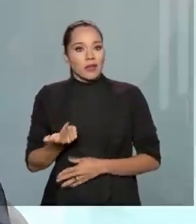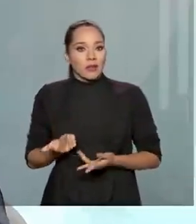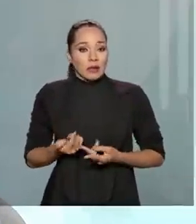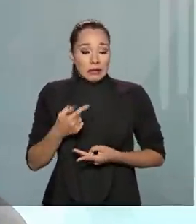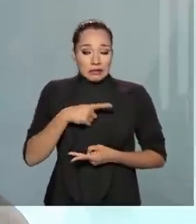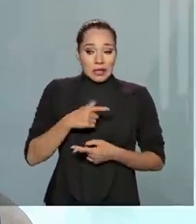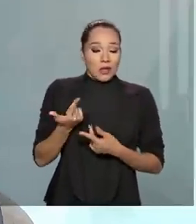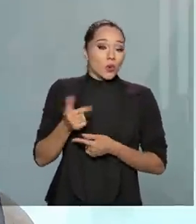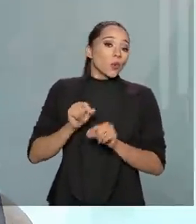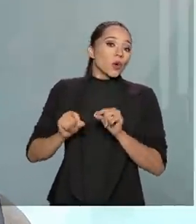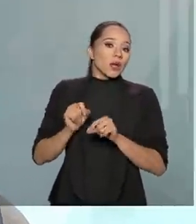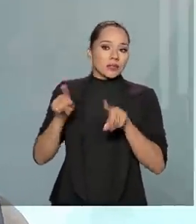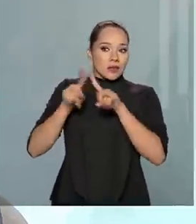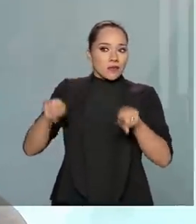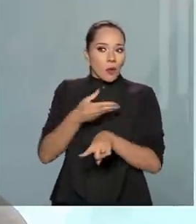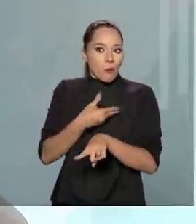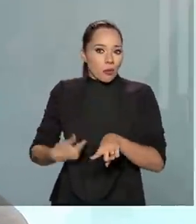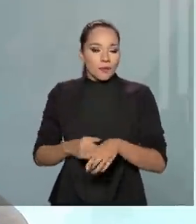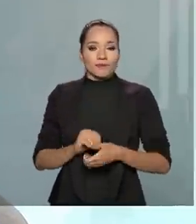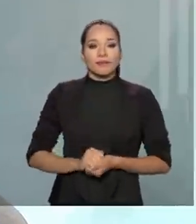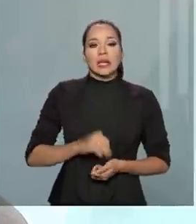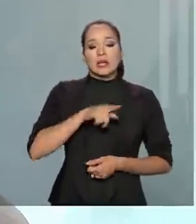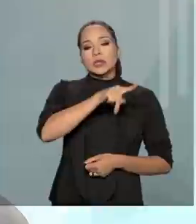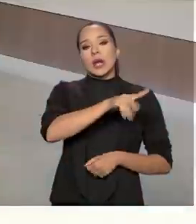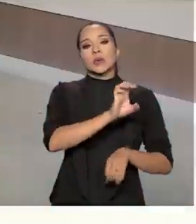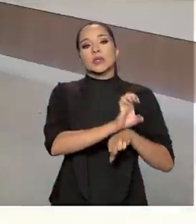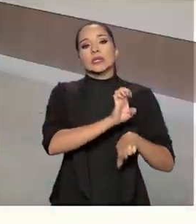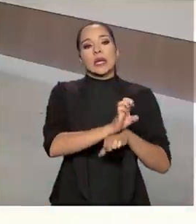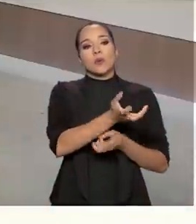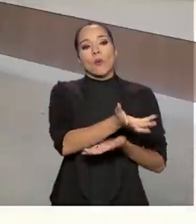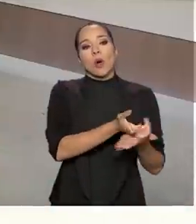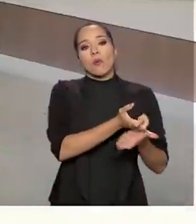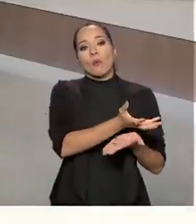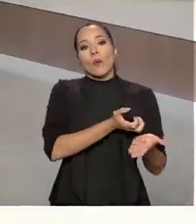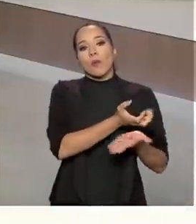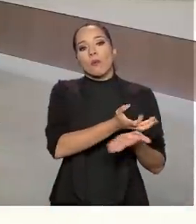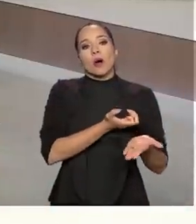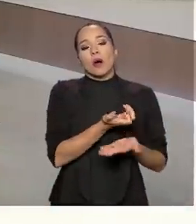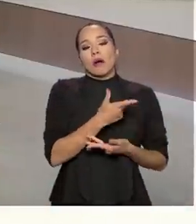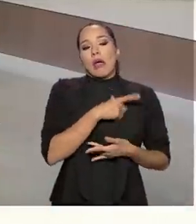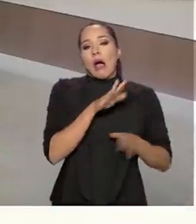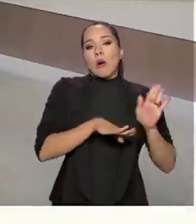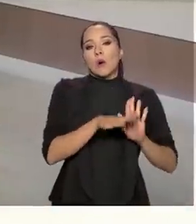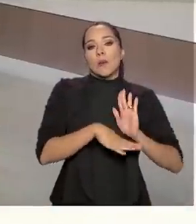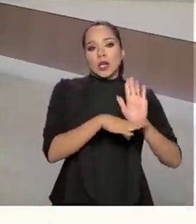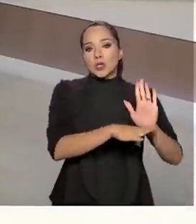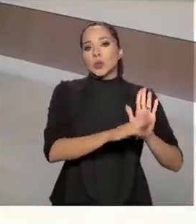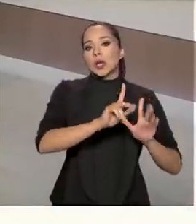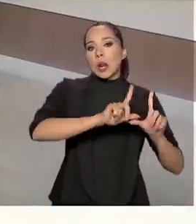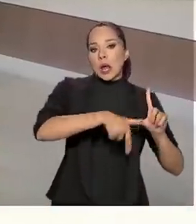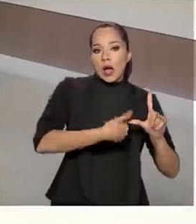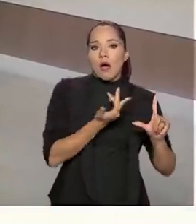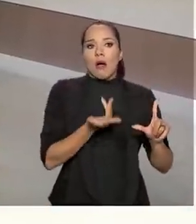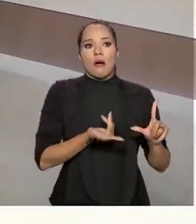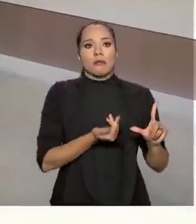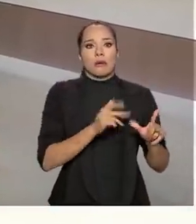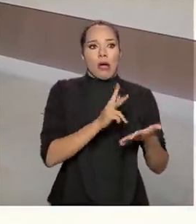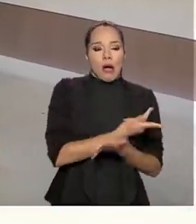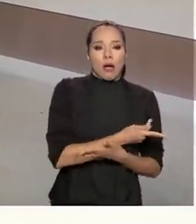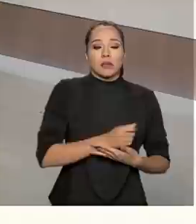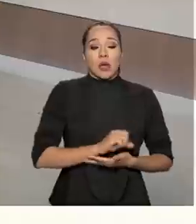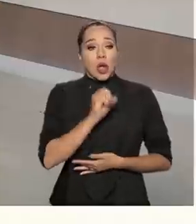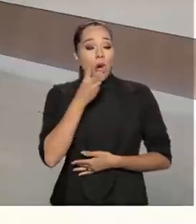a base de servidor público. Então se eu tivesse um servidor público estadual recebendo algum benefício de forma indevida, ou